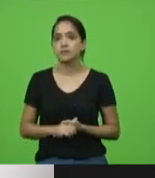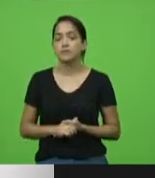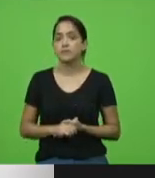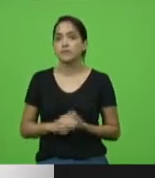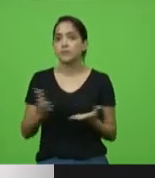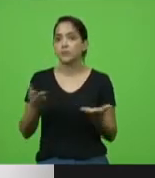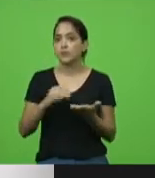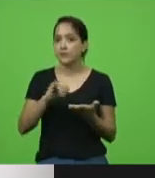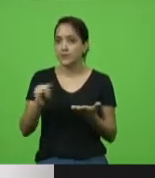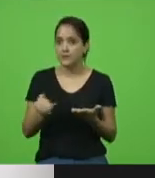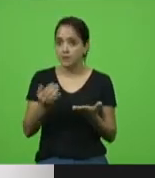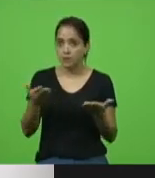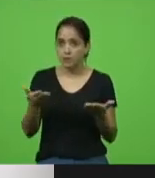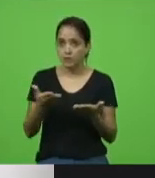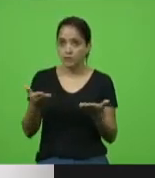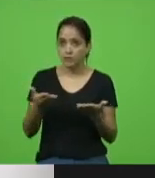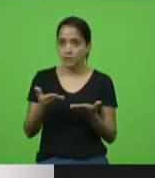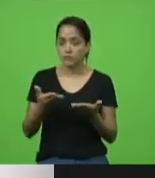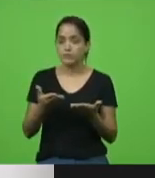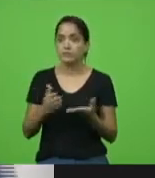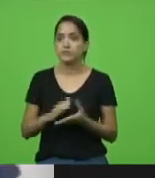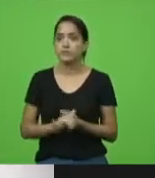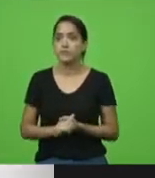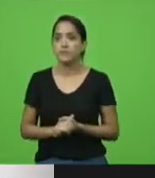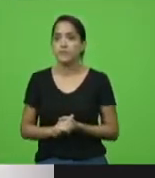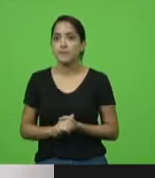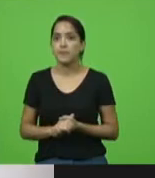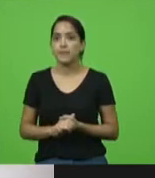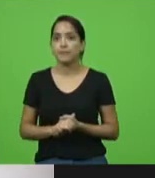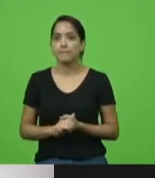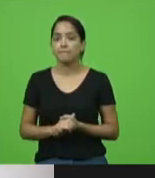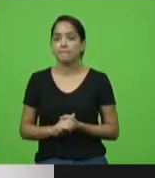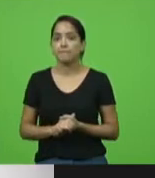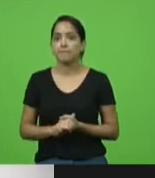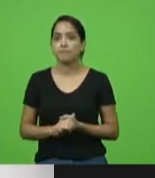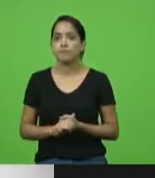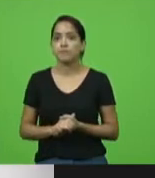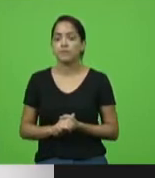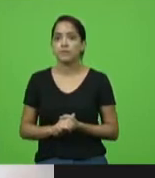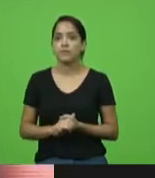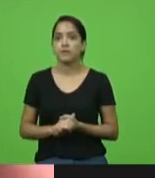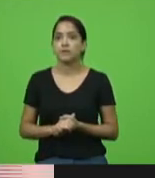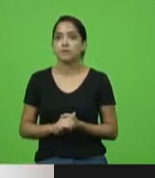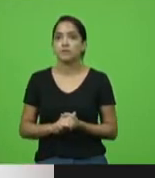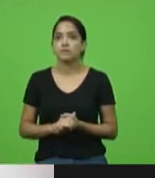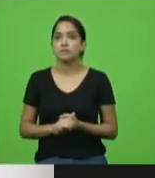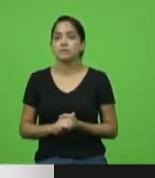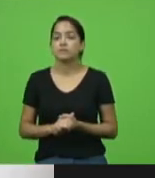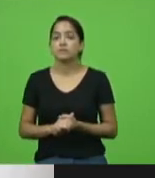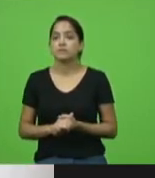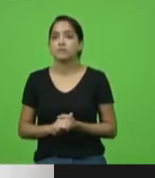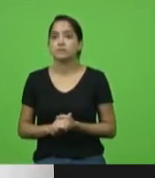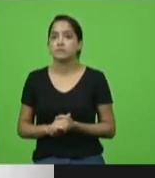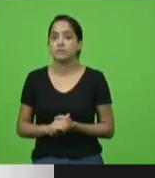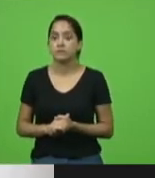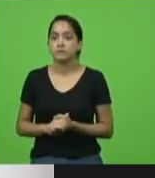aproveitar este momento para trazer presente ao